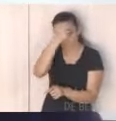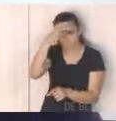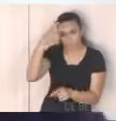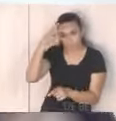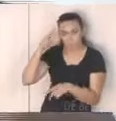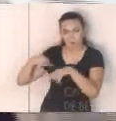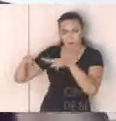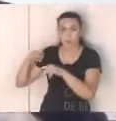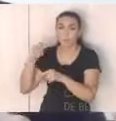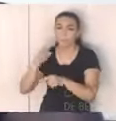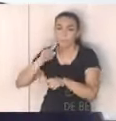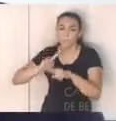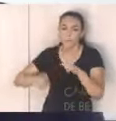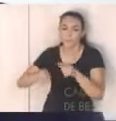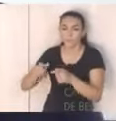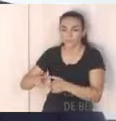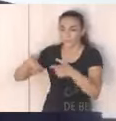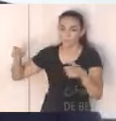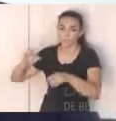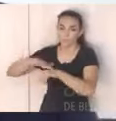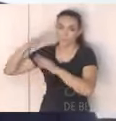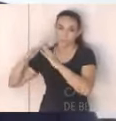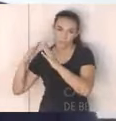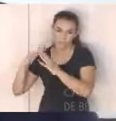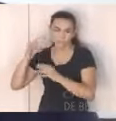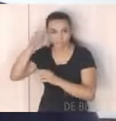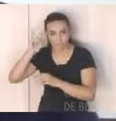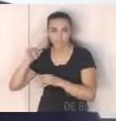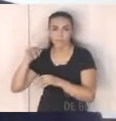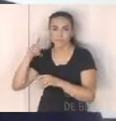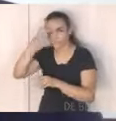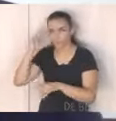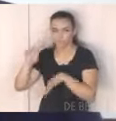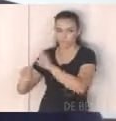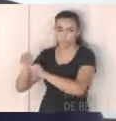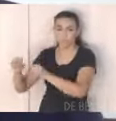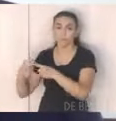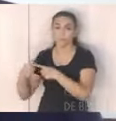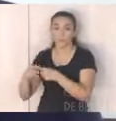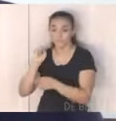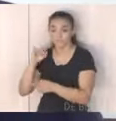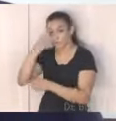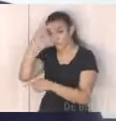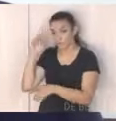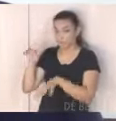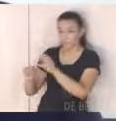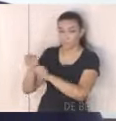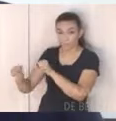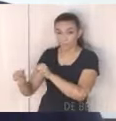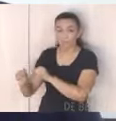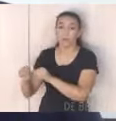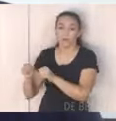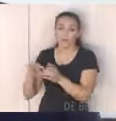impedir o aumento daquilo né daquela ocupação lá porque o aumento da ocupação quer dizer